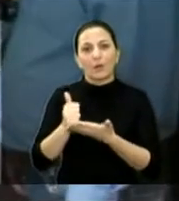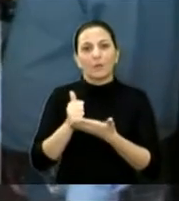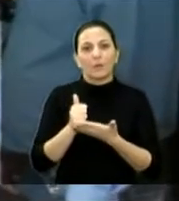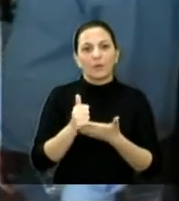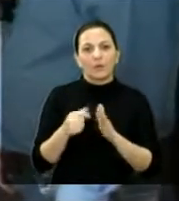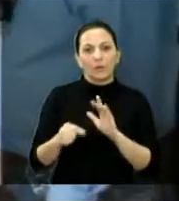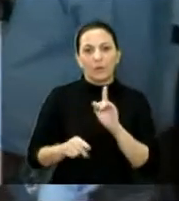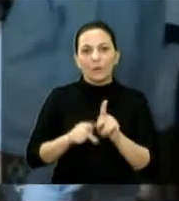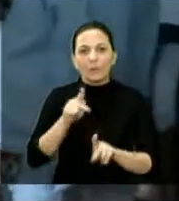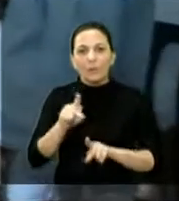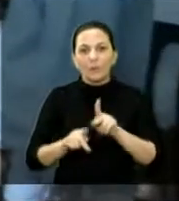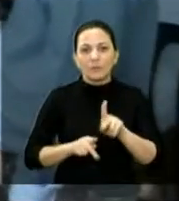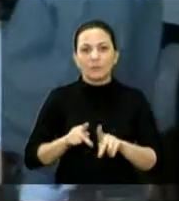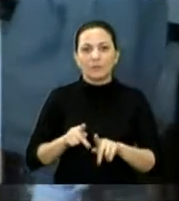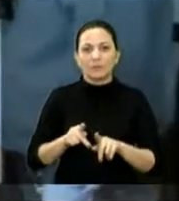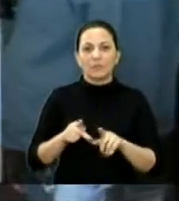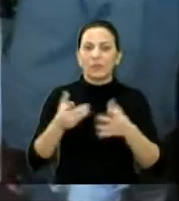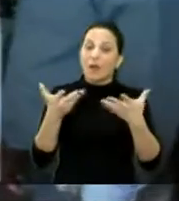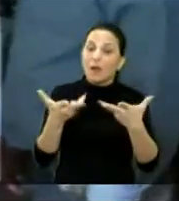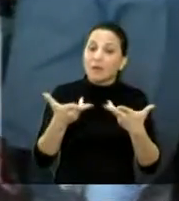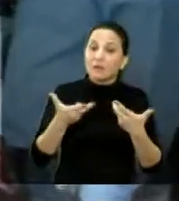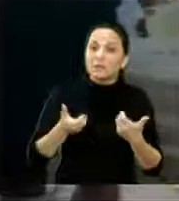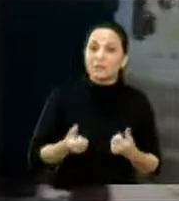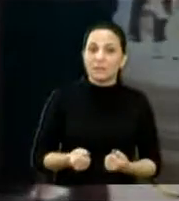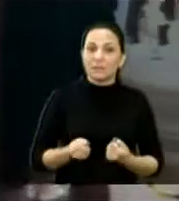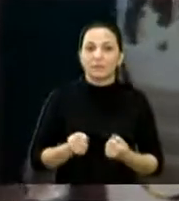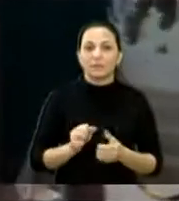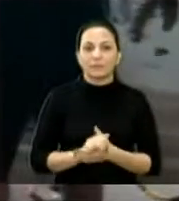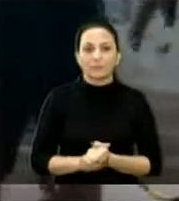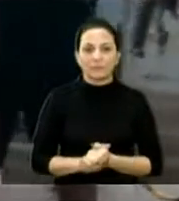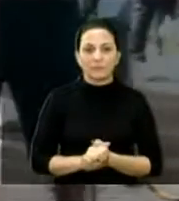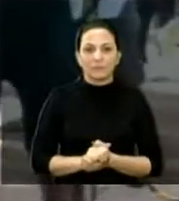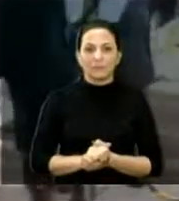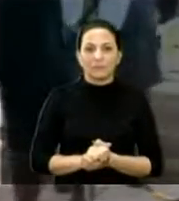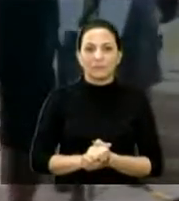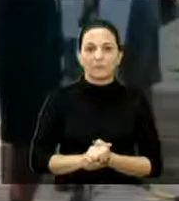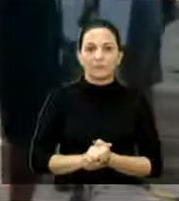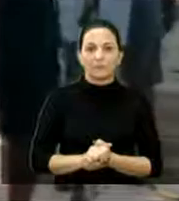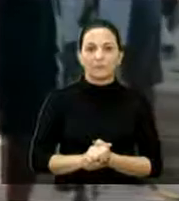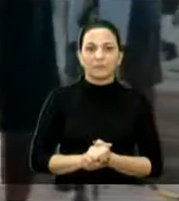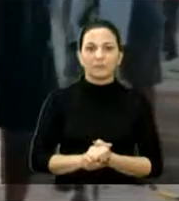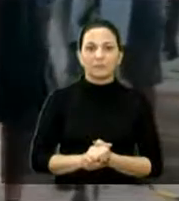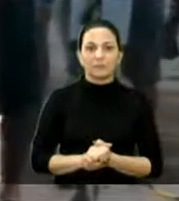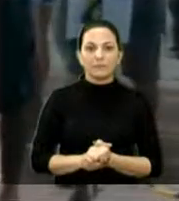veem, a população tem uma recepção muito grande, né? É, a gente